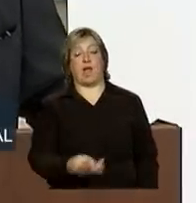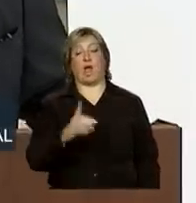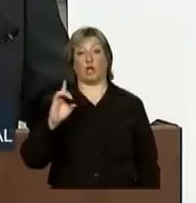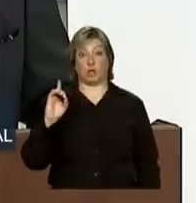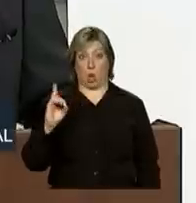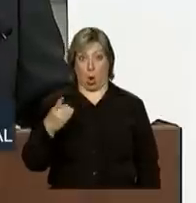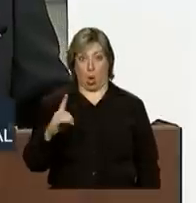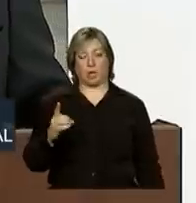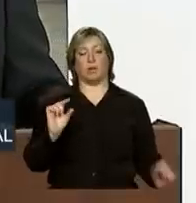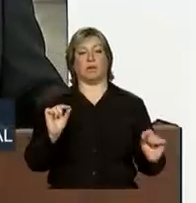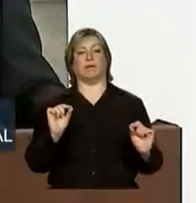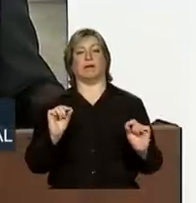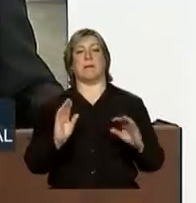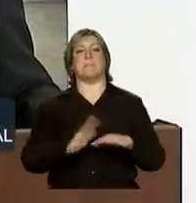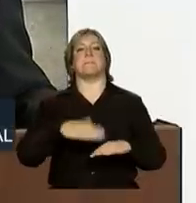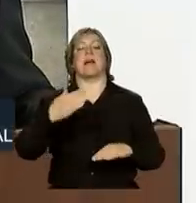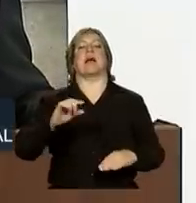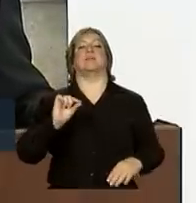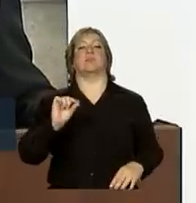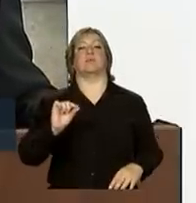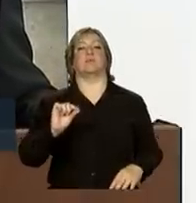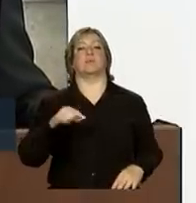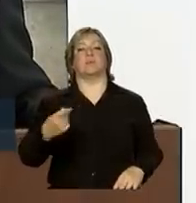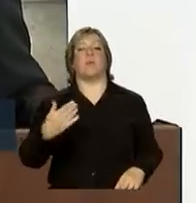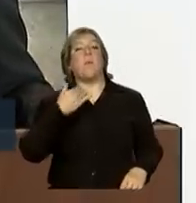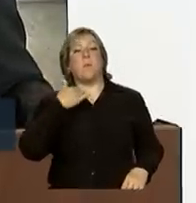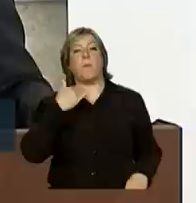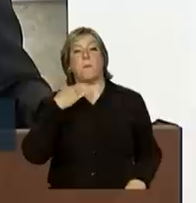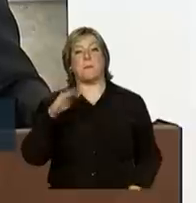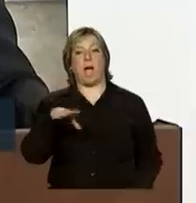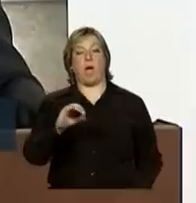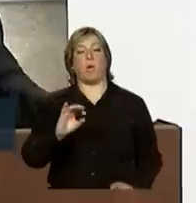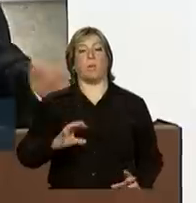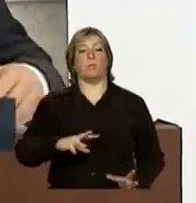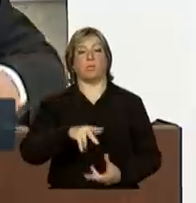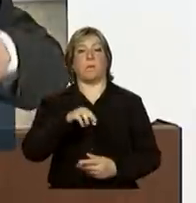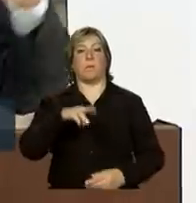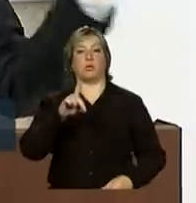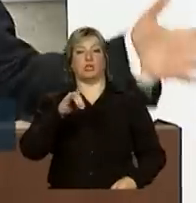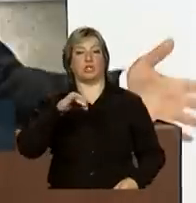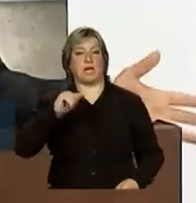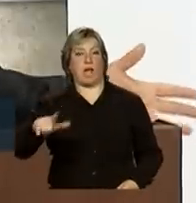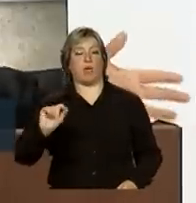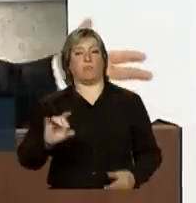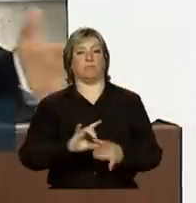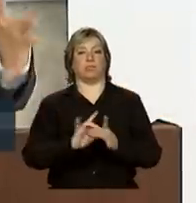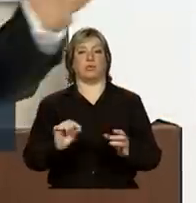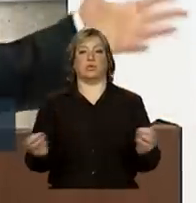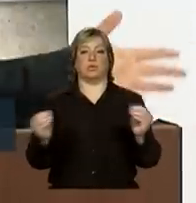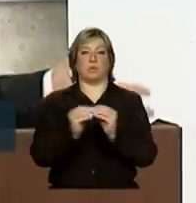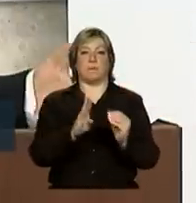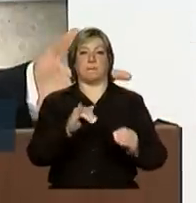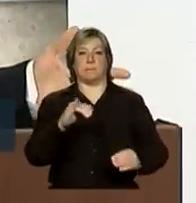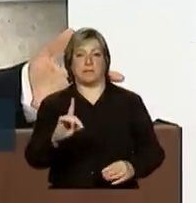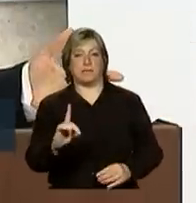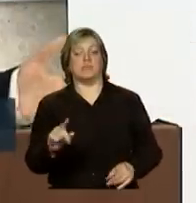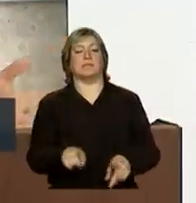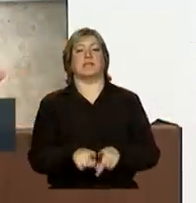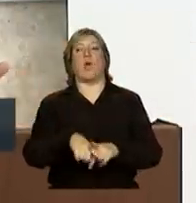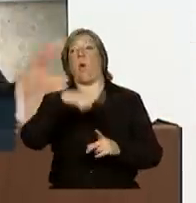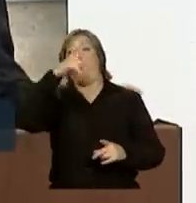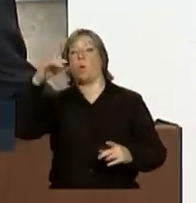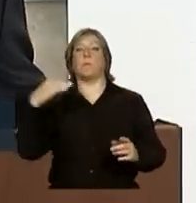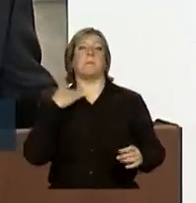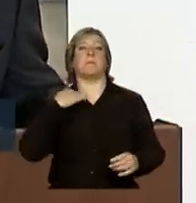dólares, que é mais do que o Banco Mundial libera, somado ao BID e outras instituições internacionais.